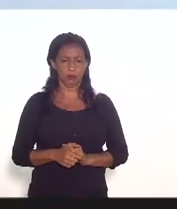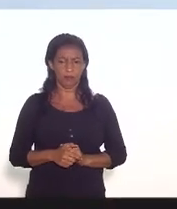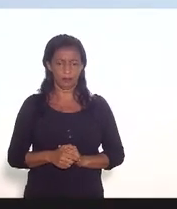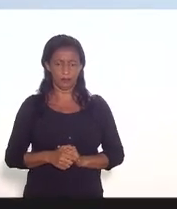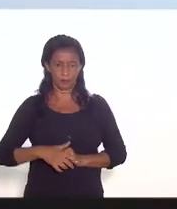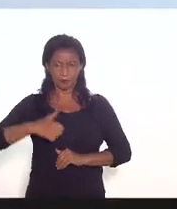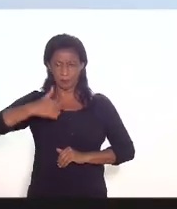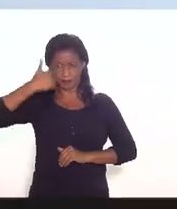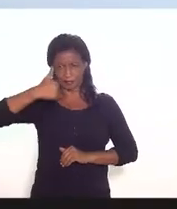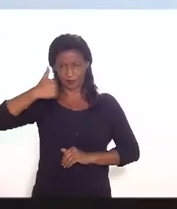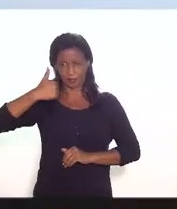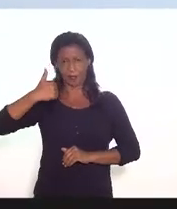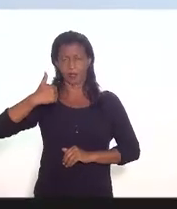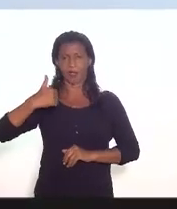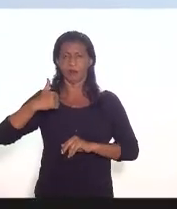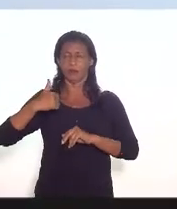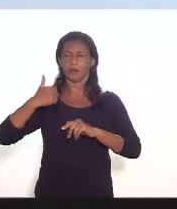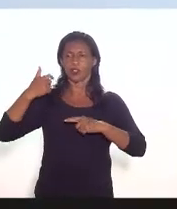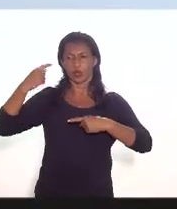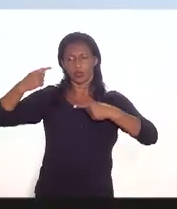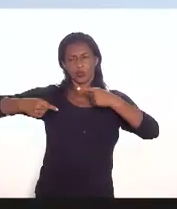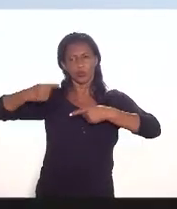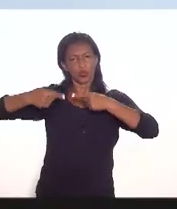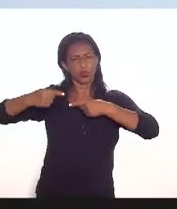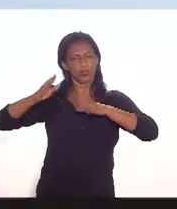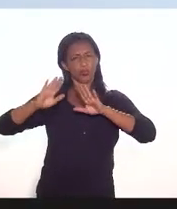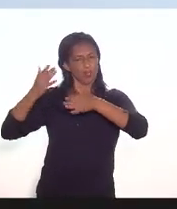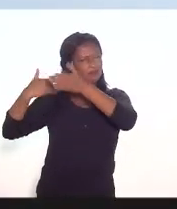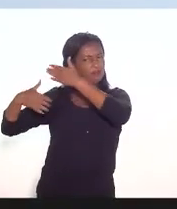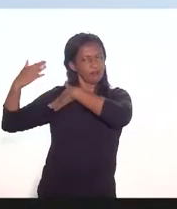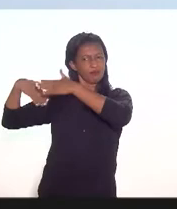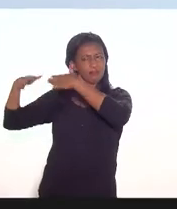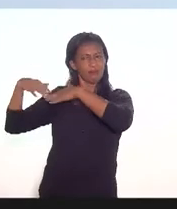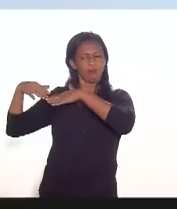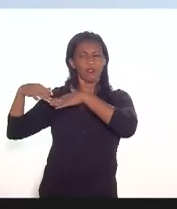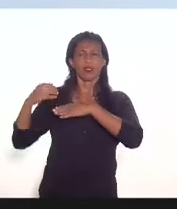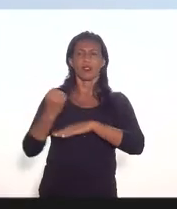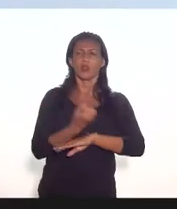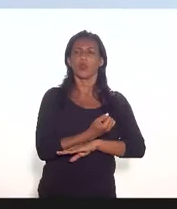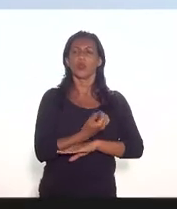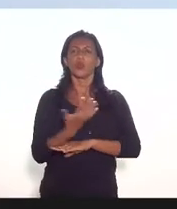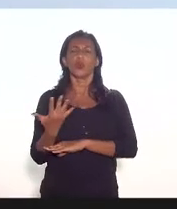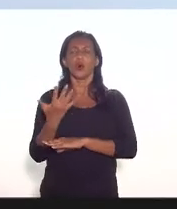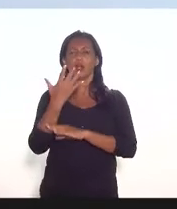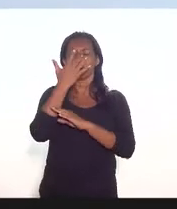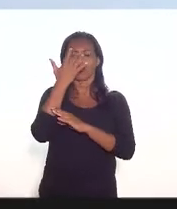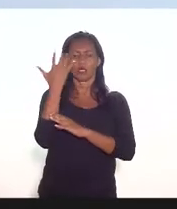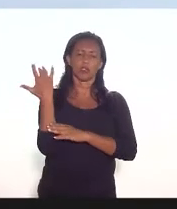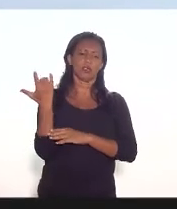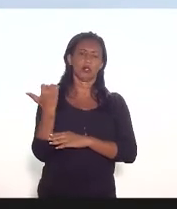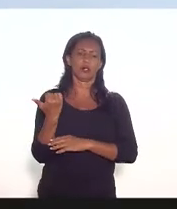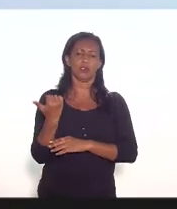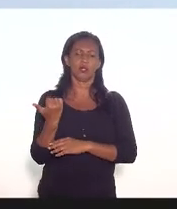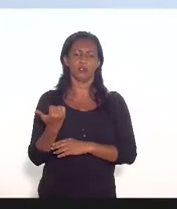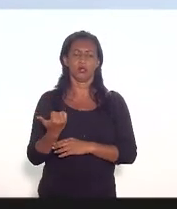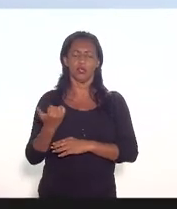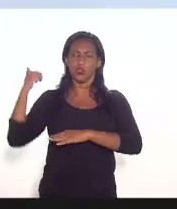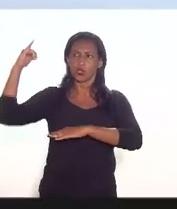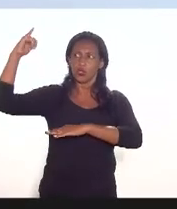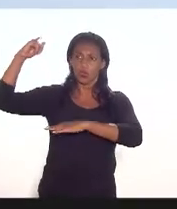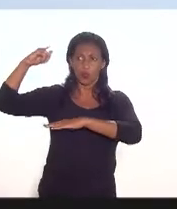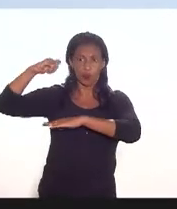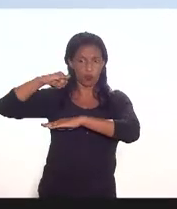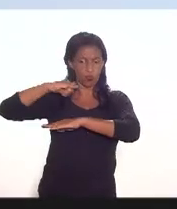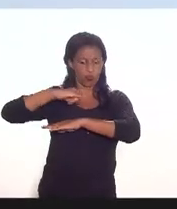já foi discutida no passado que é com relação a questão das limitações da quantidade de voos que